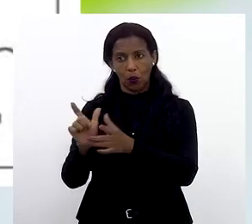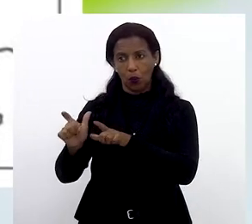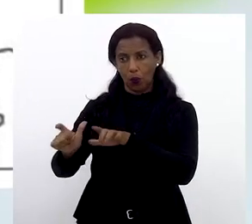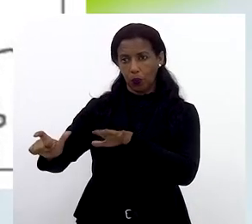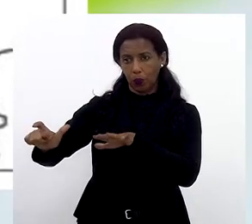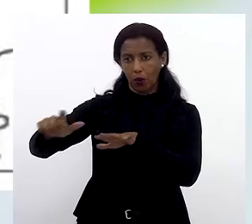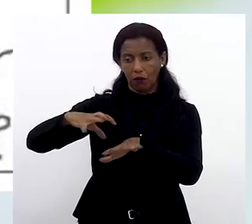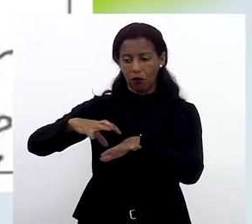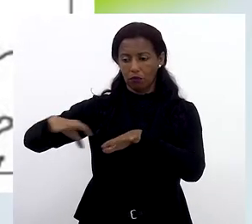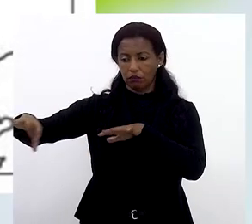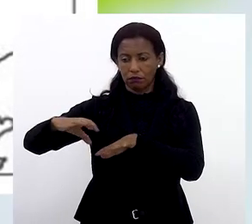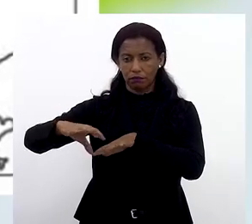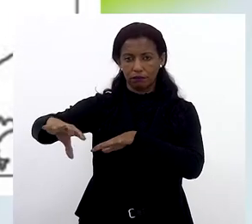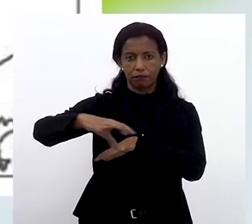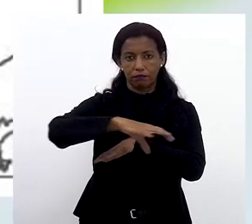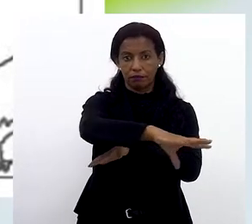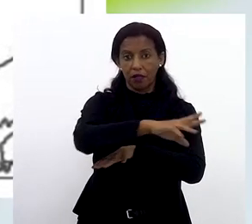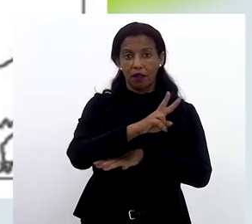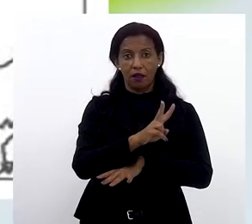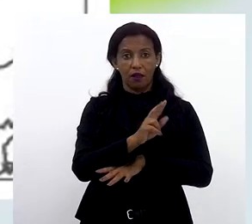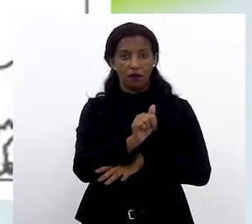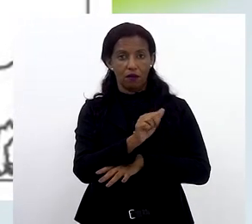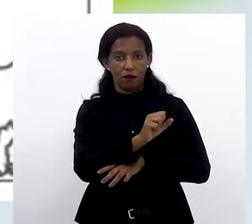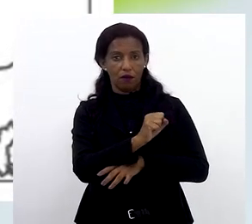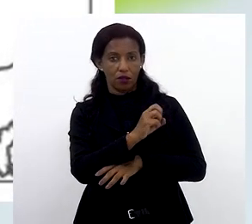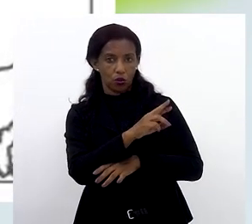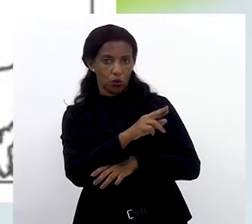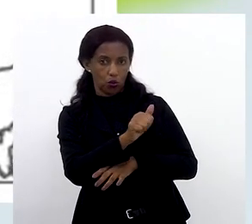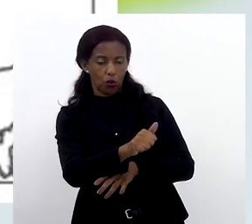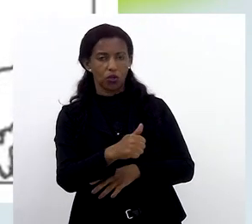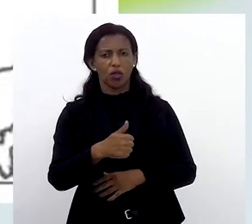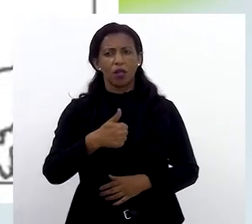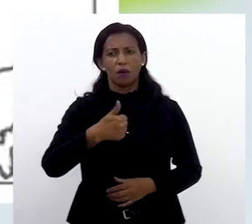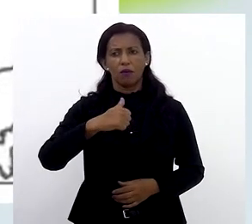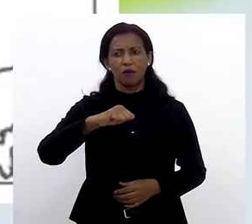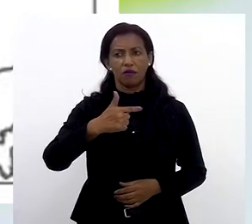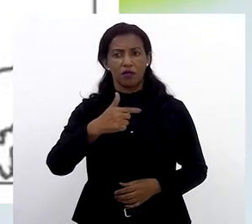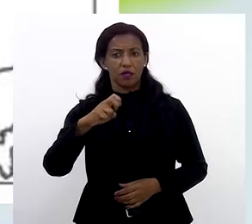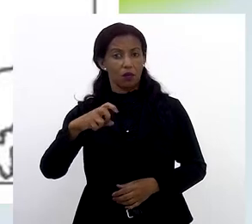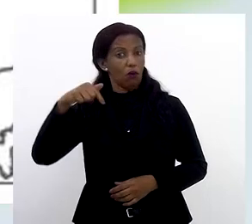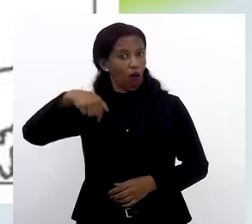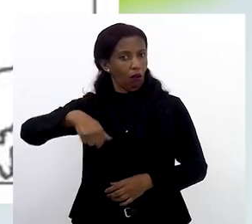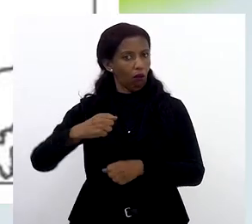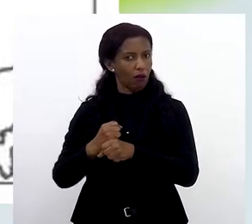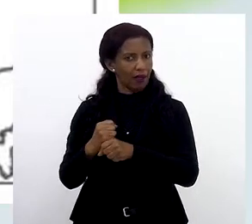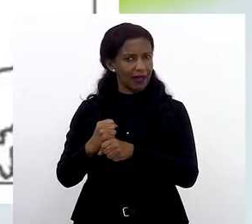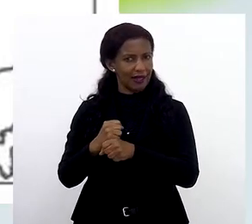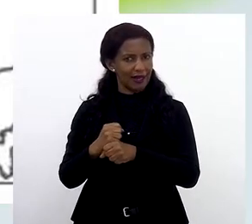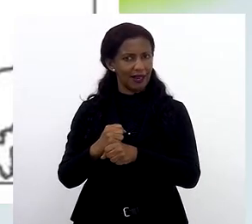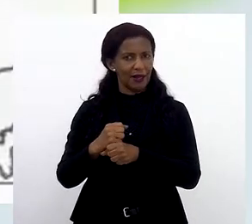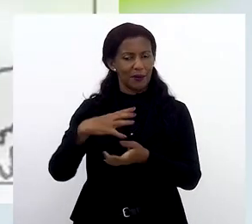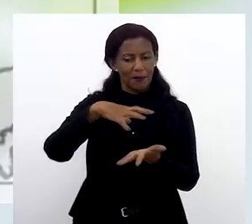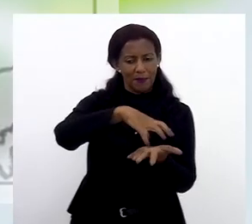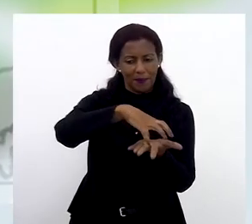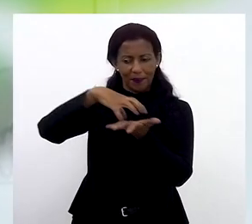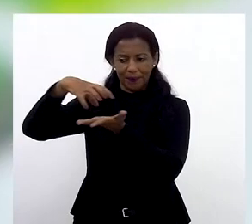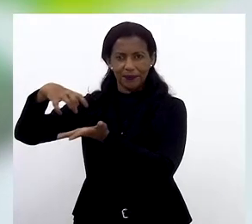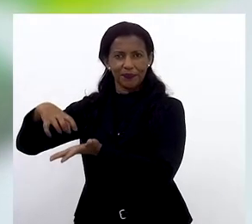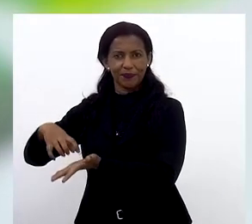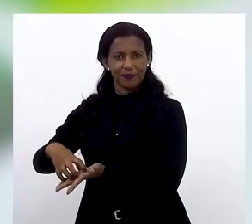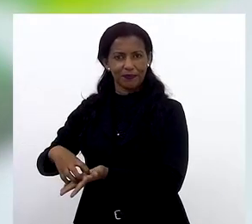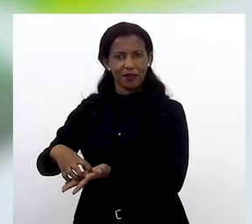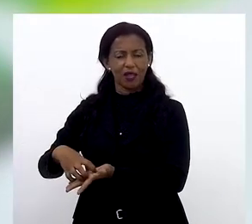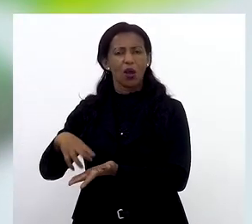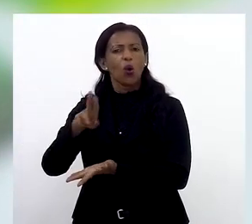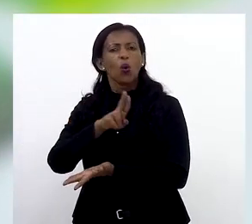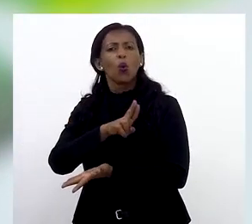desmembrados da cidade de Vassouras. E em 25 de outubro daquele ano, o município de Miguel Pereira é emancipado. O nome